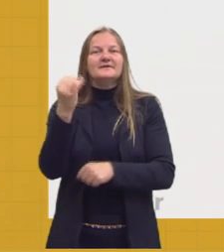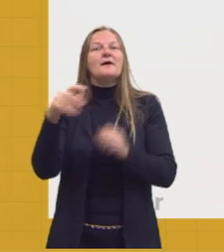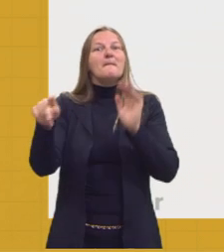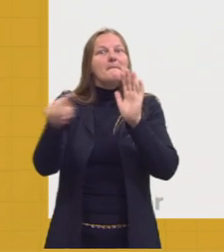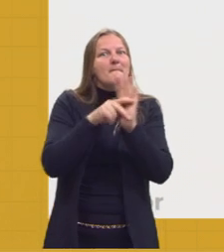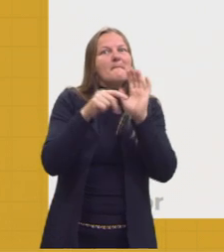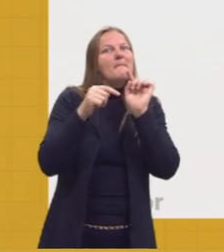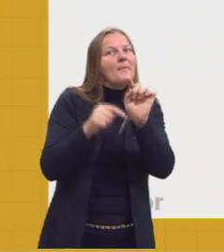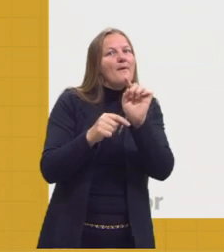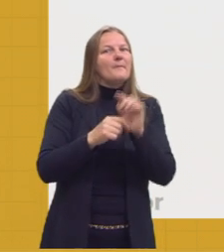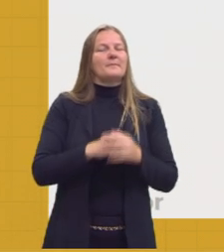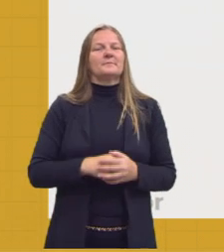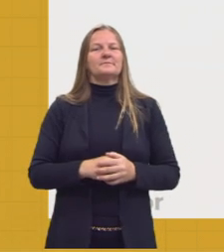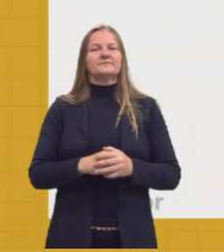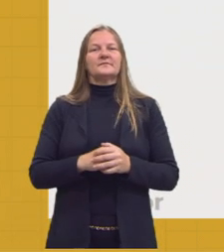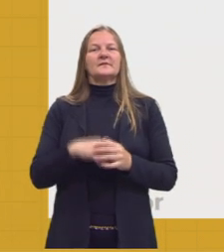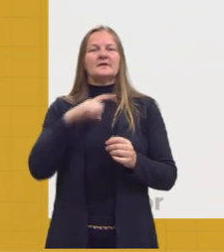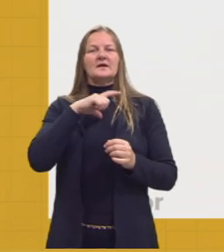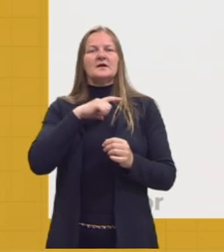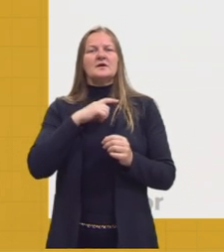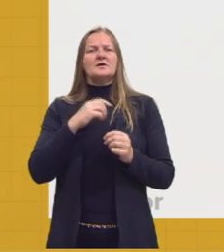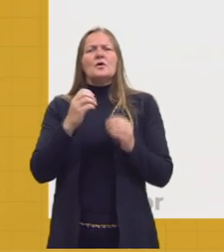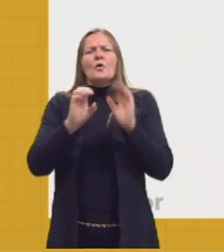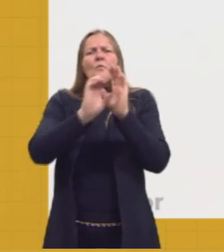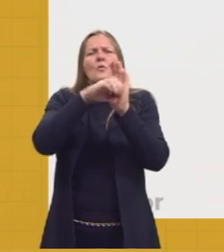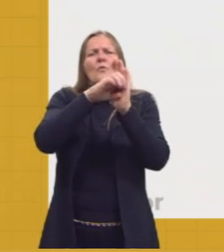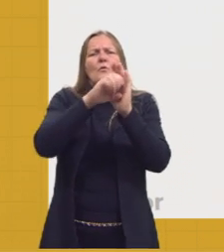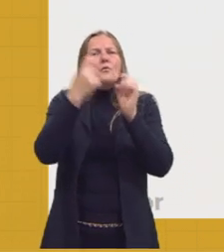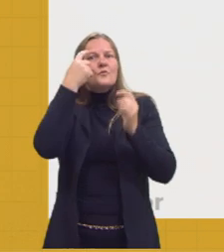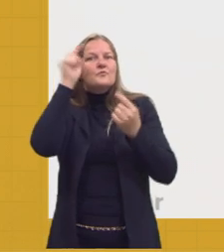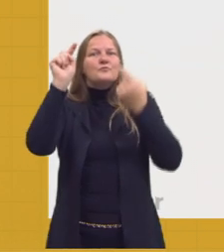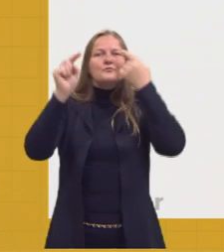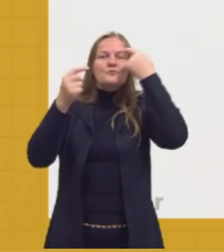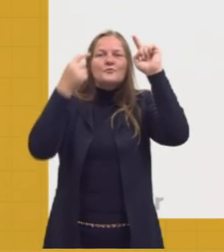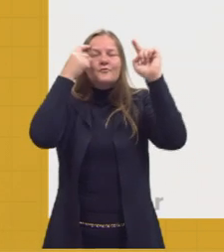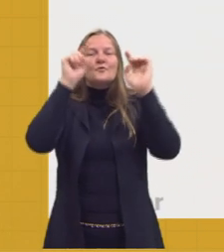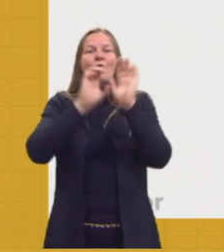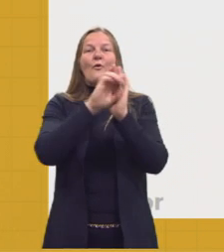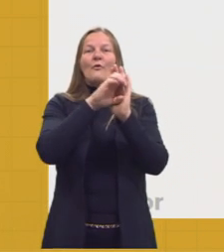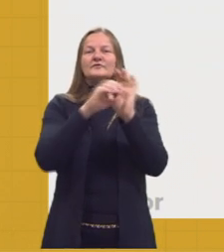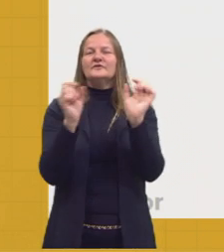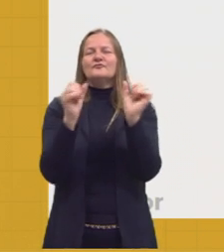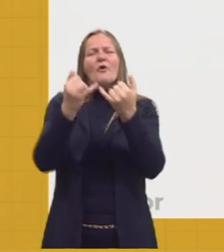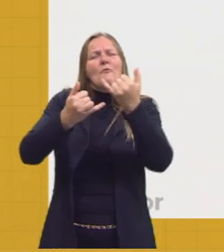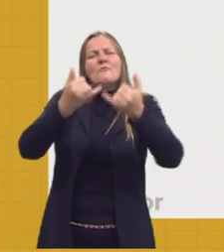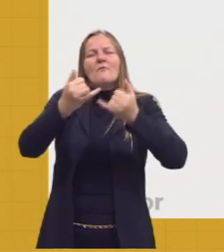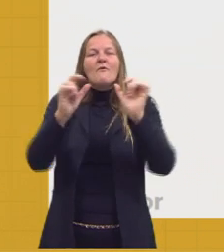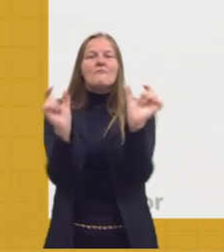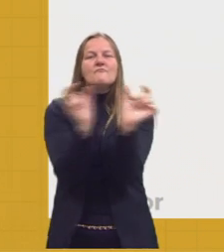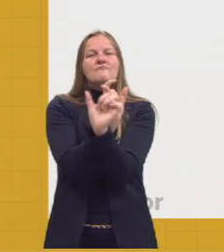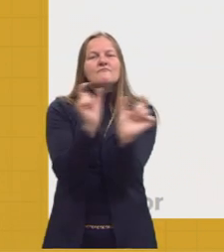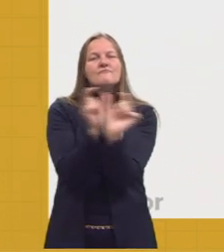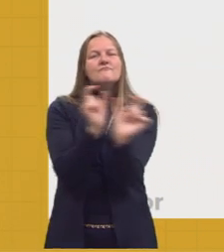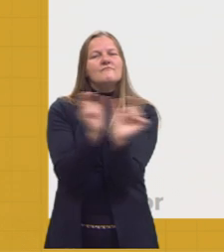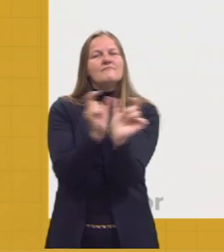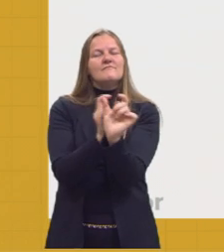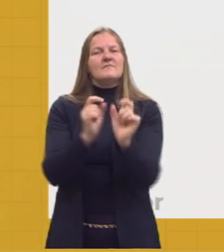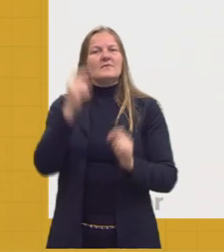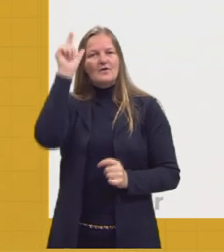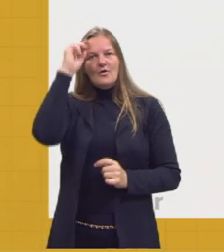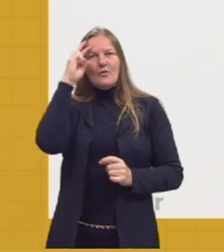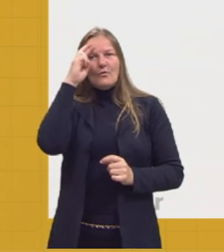Temos o conceptismo, que é o jogo de ideias, de conceitos. Que seguindo um raciocínio lógico e